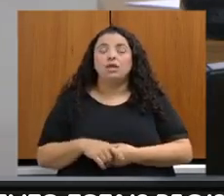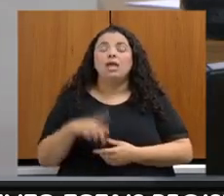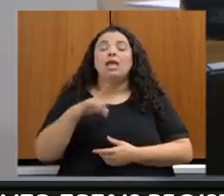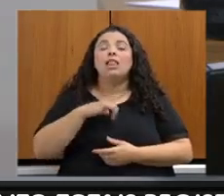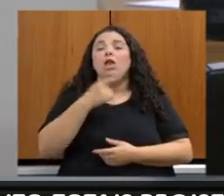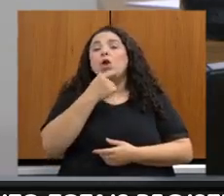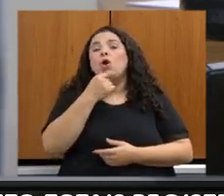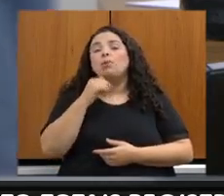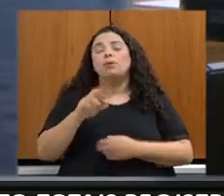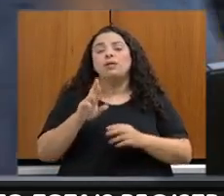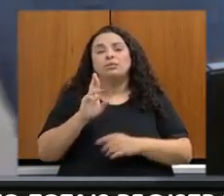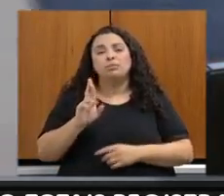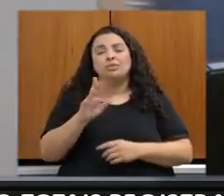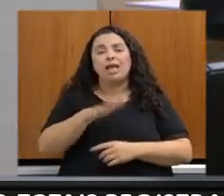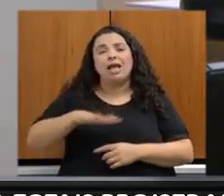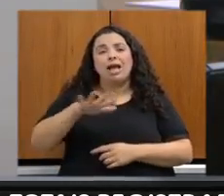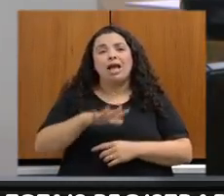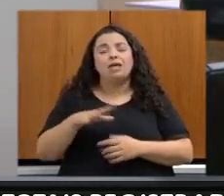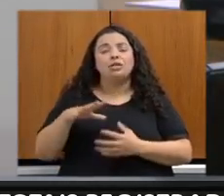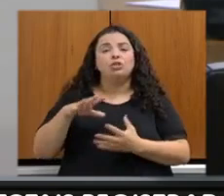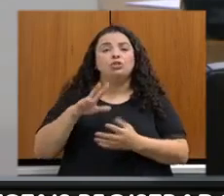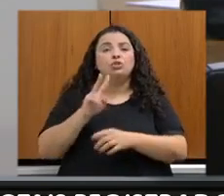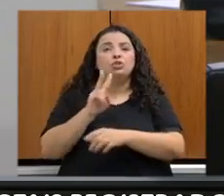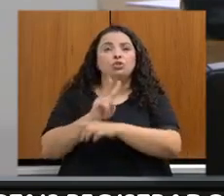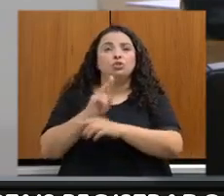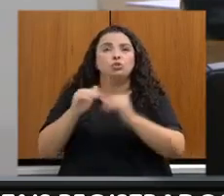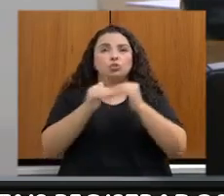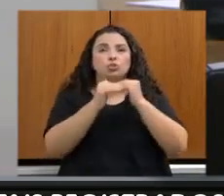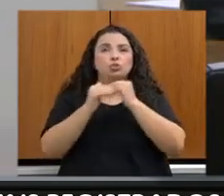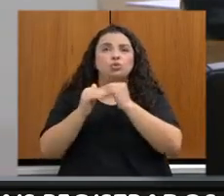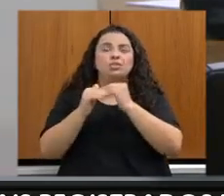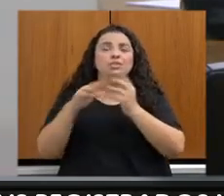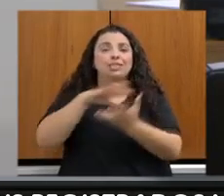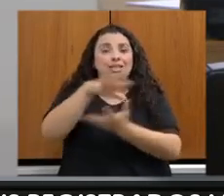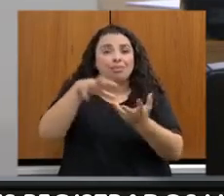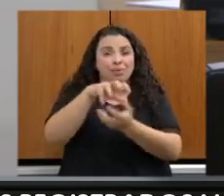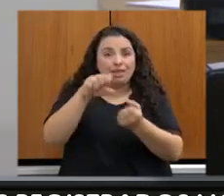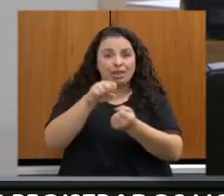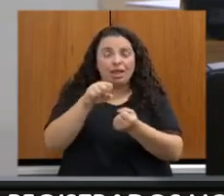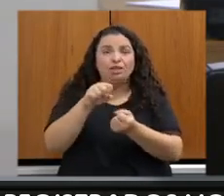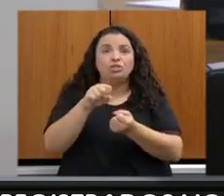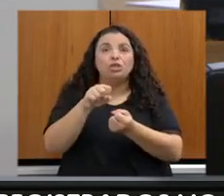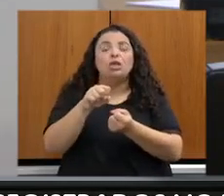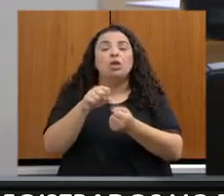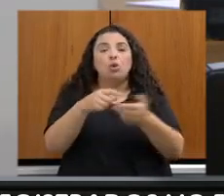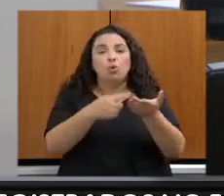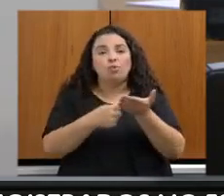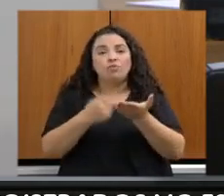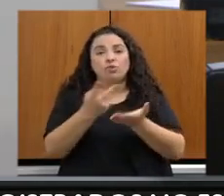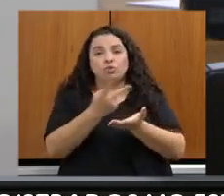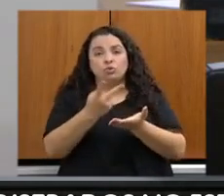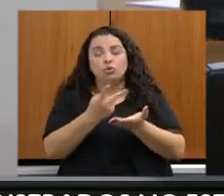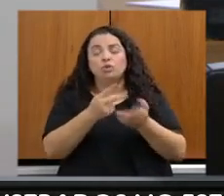da FAENG, e também da senhora Mariano Ramos. Eu quero aproveitar e convidá-los para compor a mesa aqui.